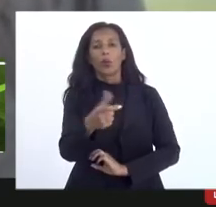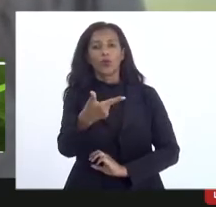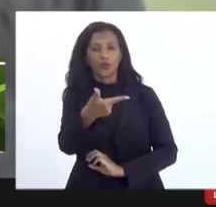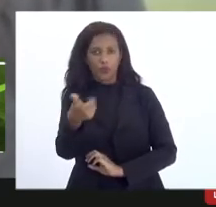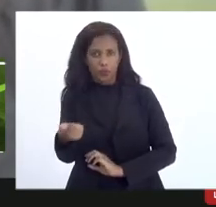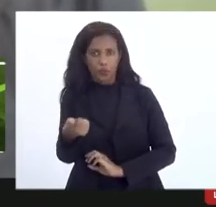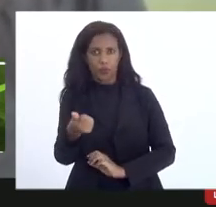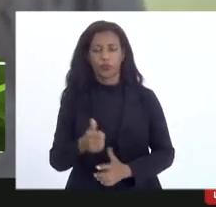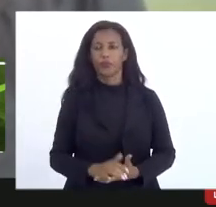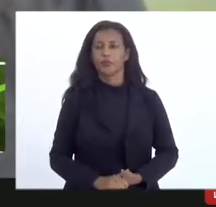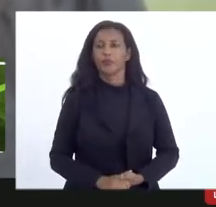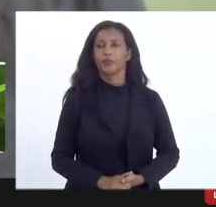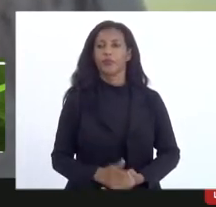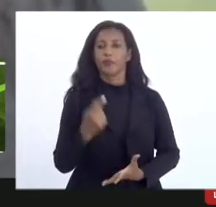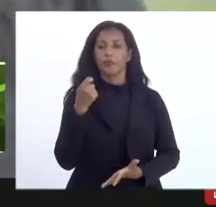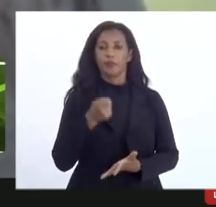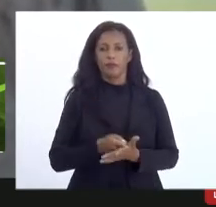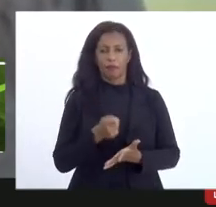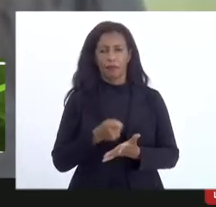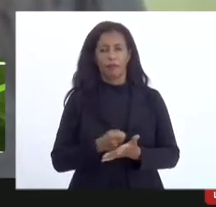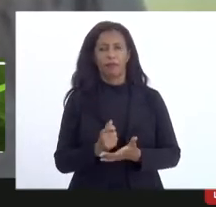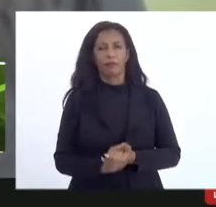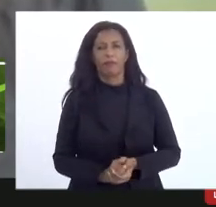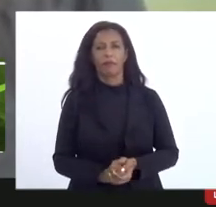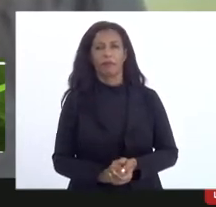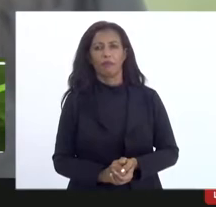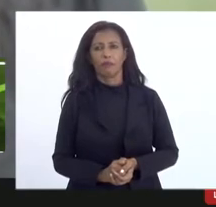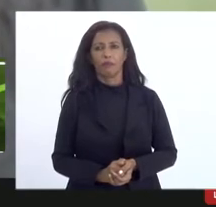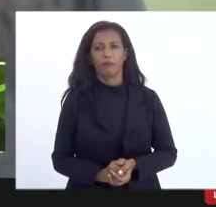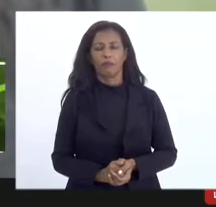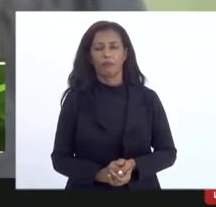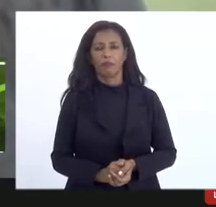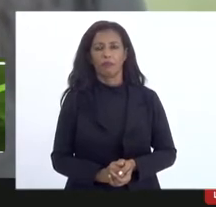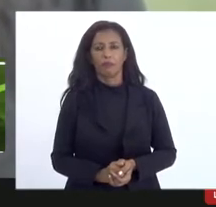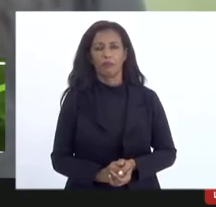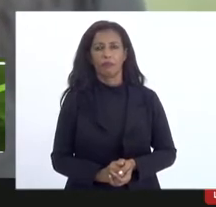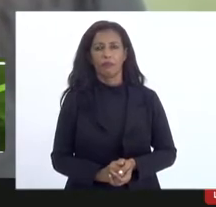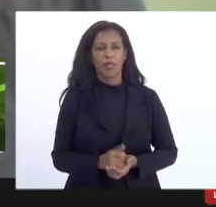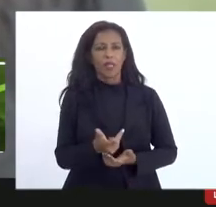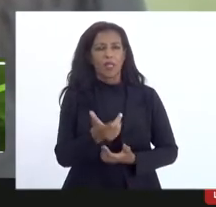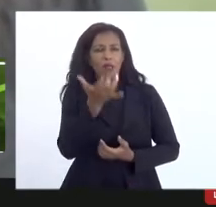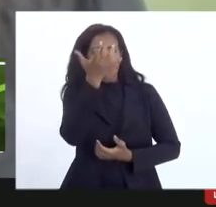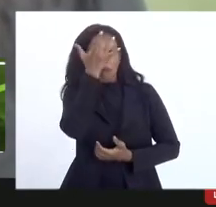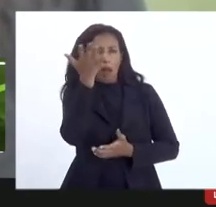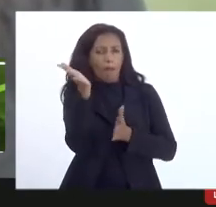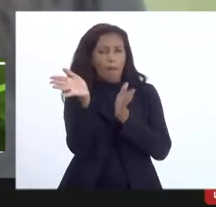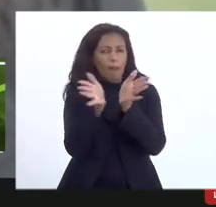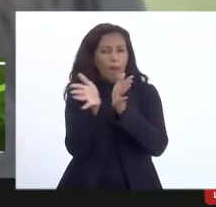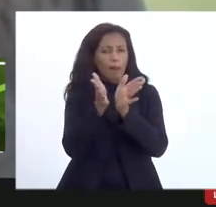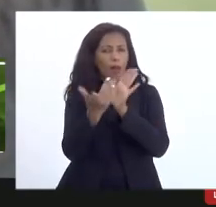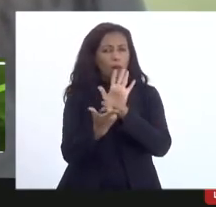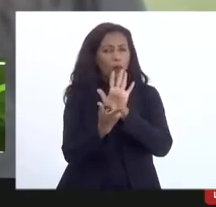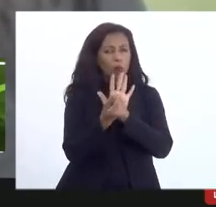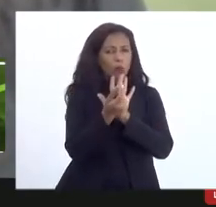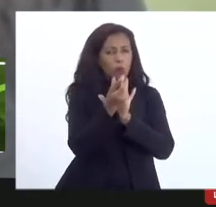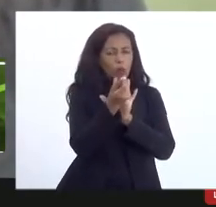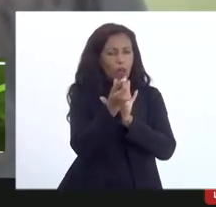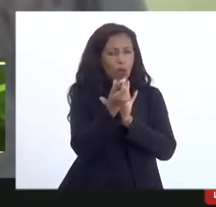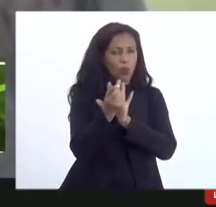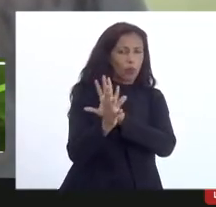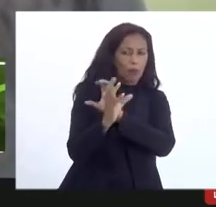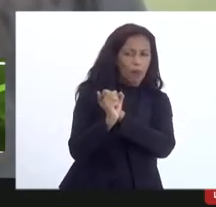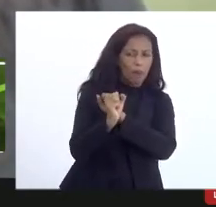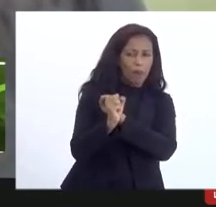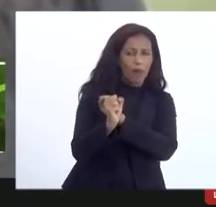que garante a que dinamiza ainda mais a prestação de contas para